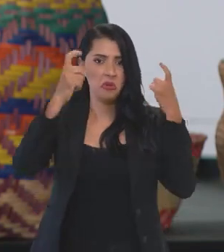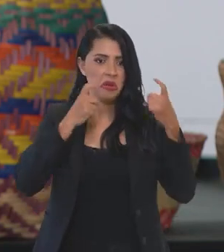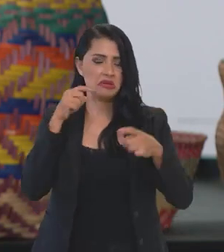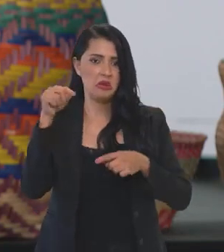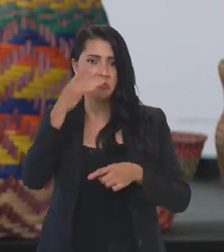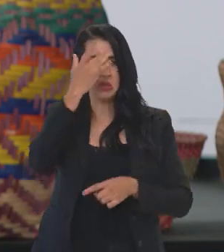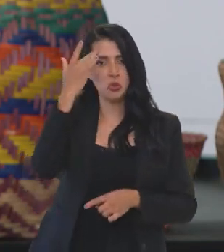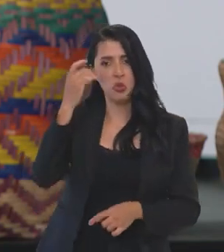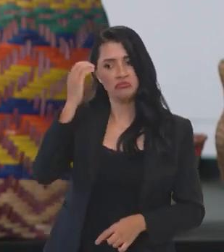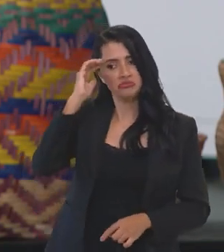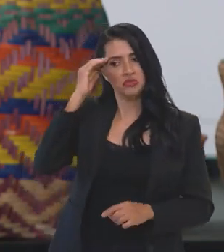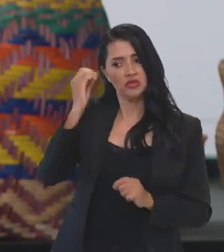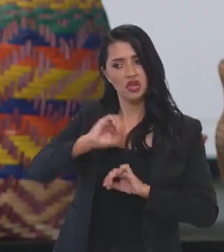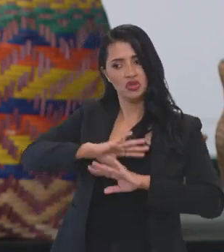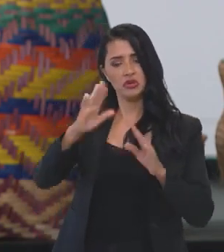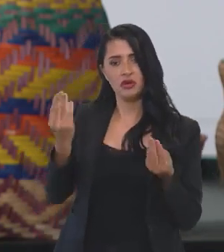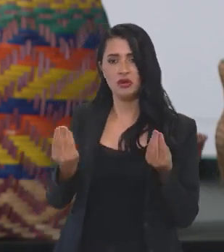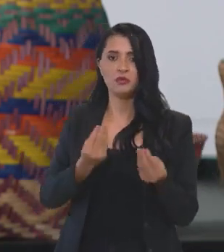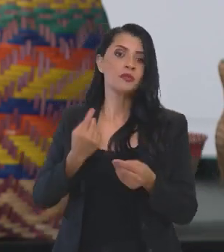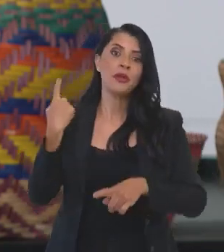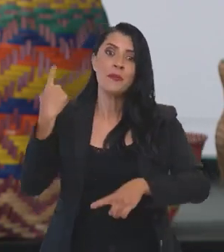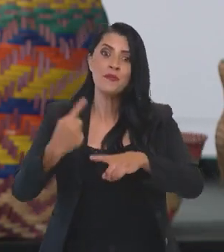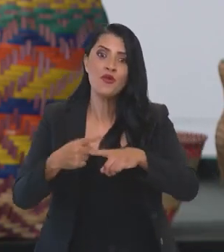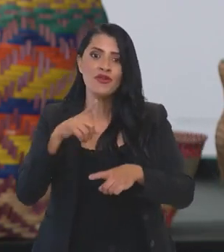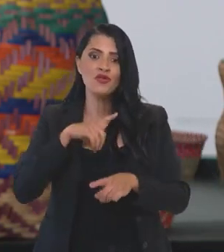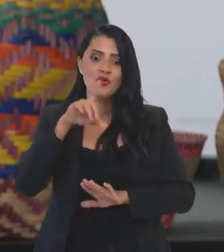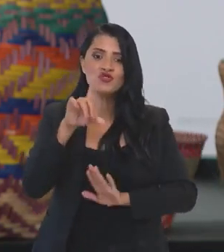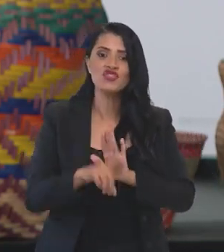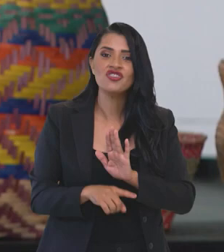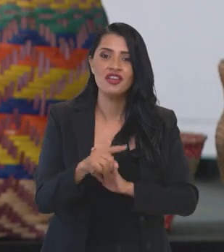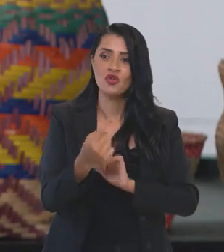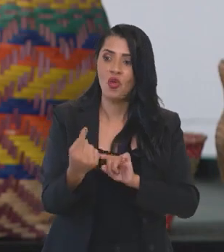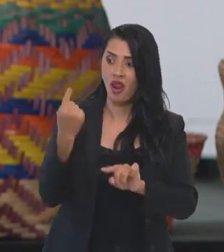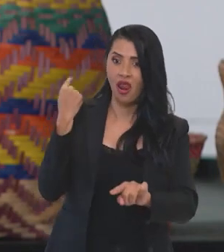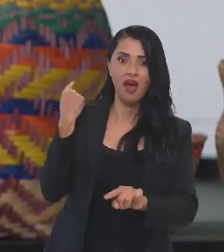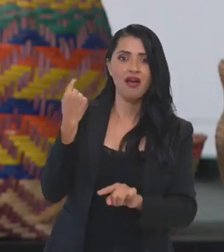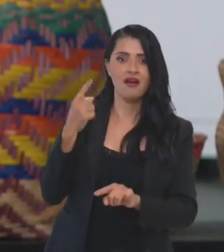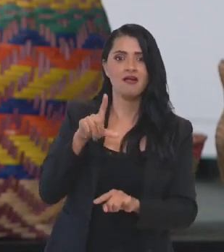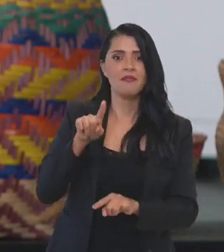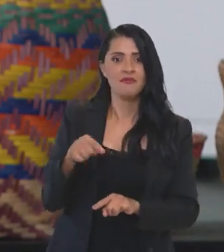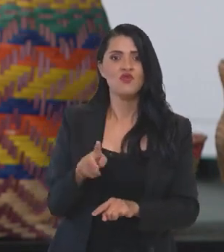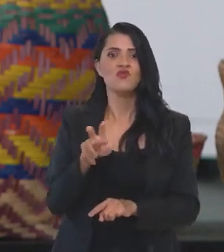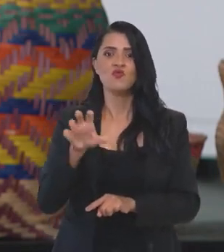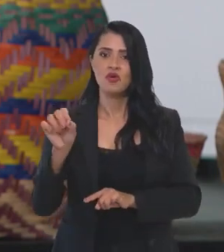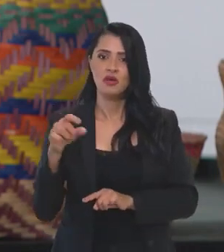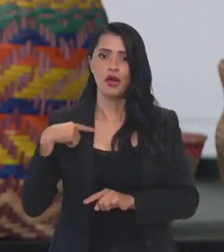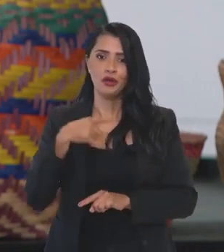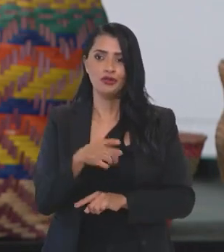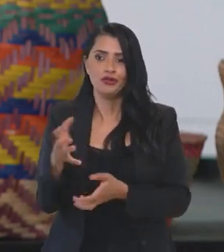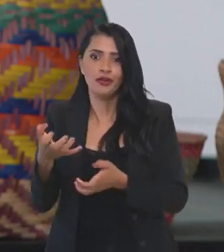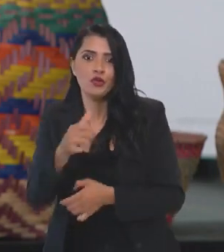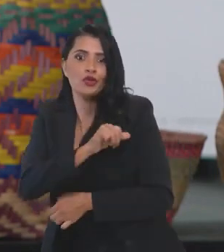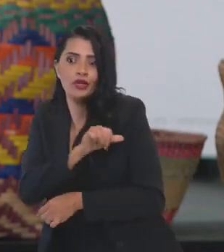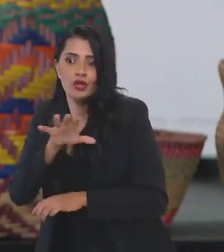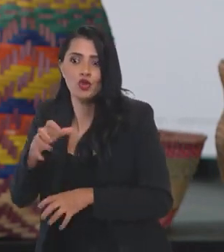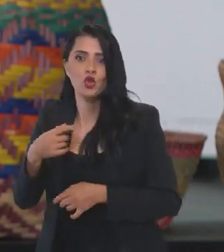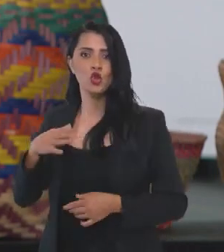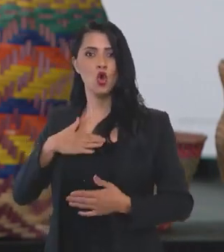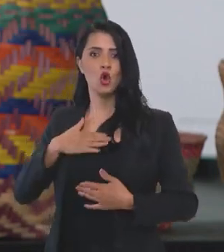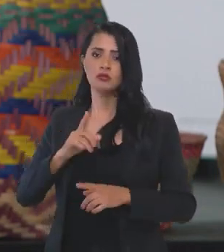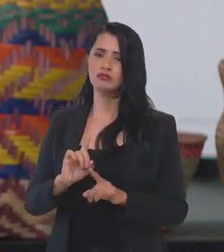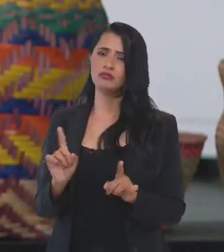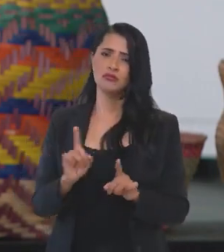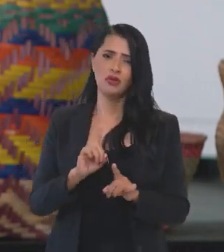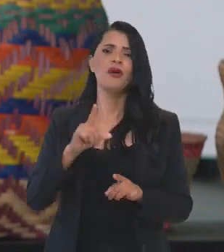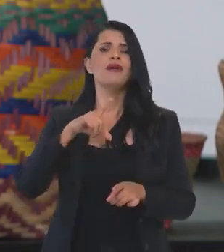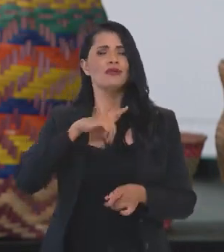certa preocupação, para quem não entende, não é porque gera do direito, desde lá, que a gente vai estar requerendo Copacabana.